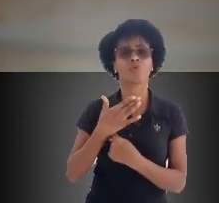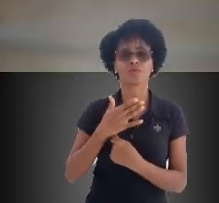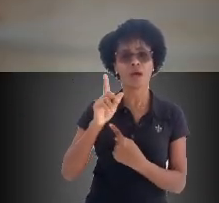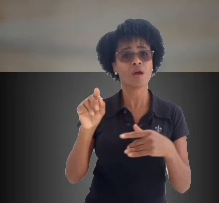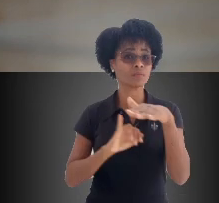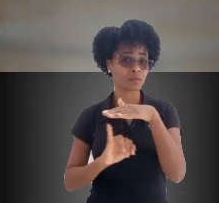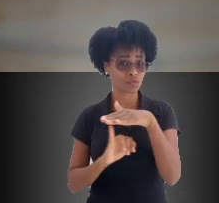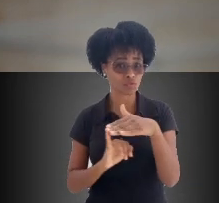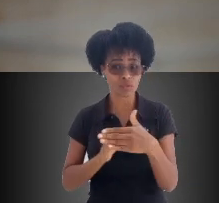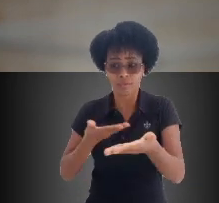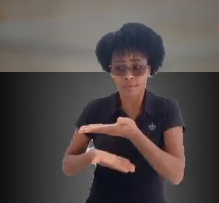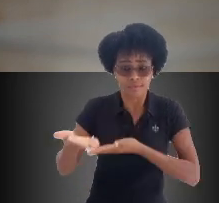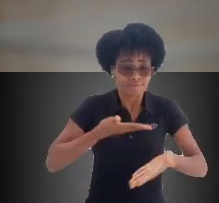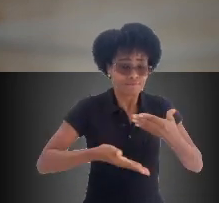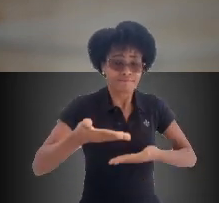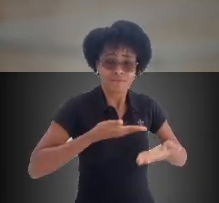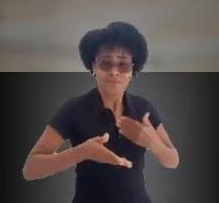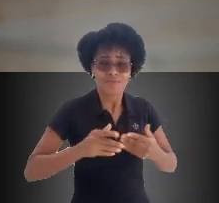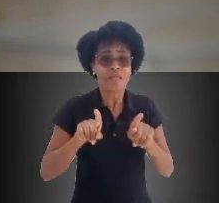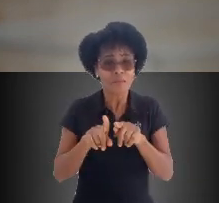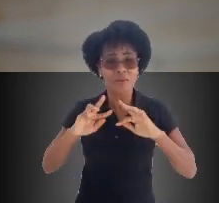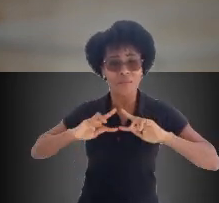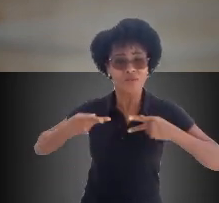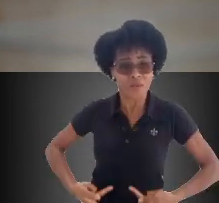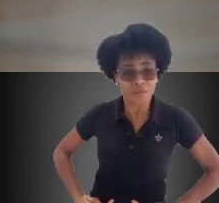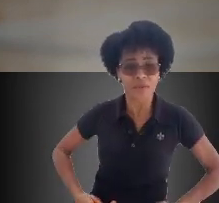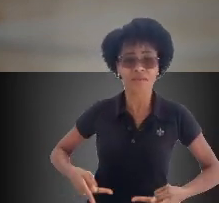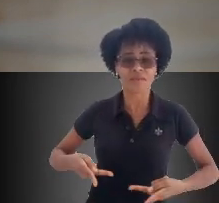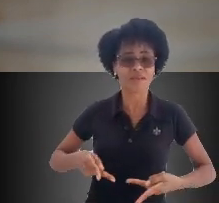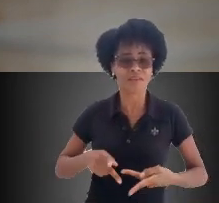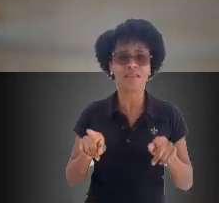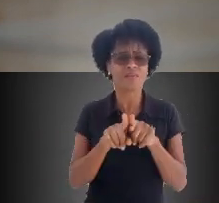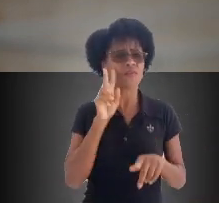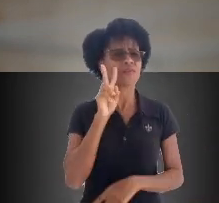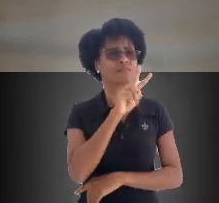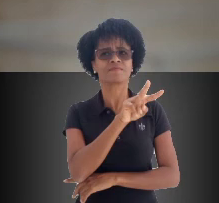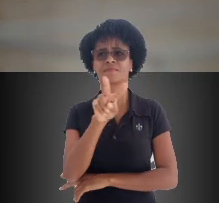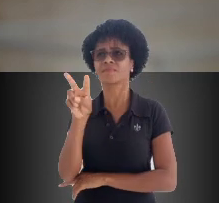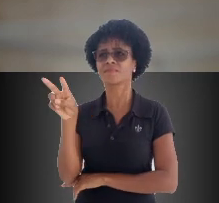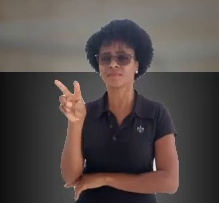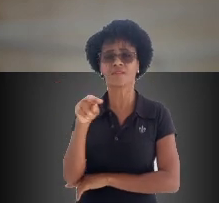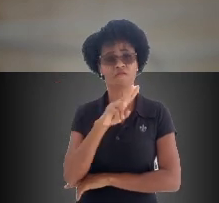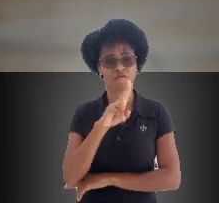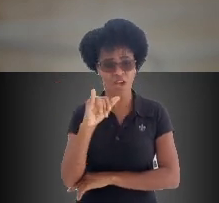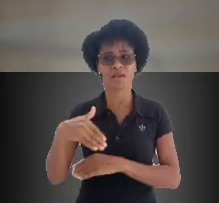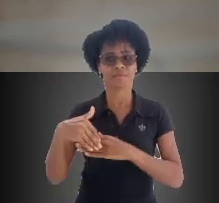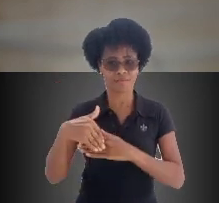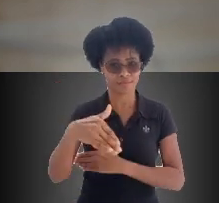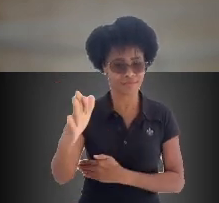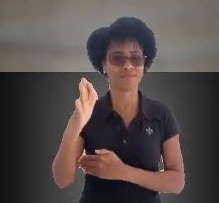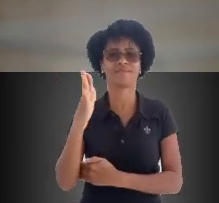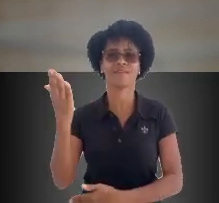muito para uma instituição melhor, muito mais participativa, muito mais humana. Então, acredito que isso também é uma visão que eu tenho, que vai